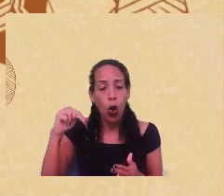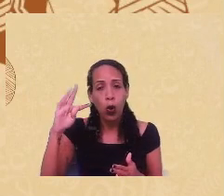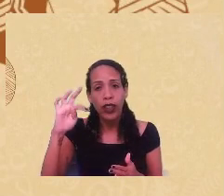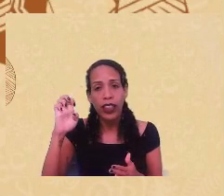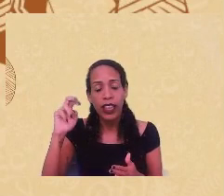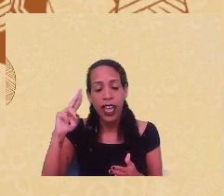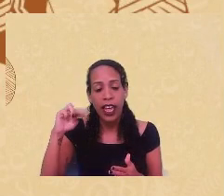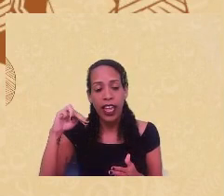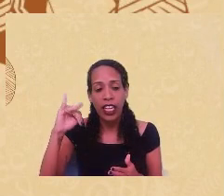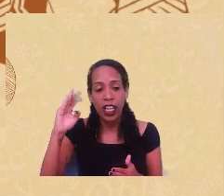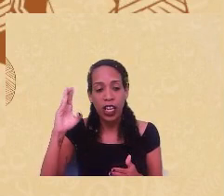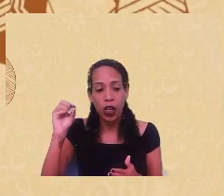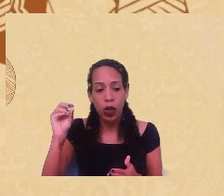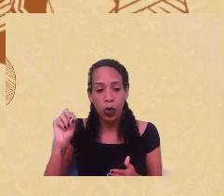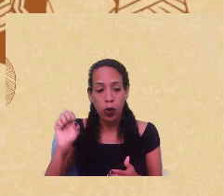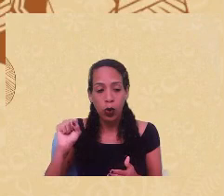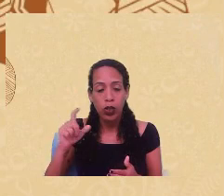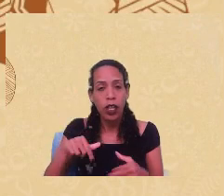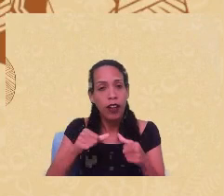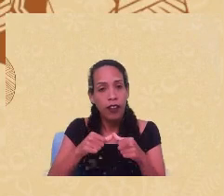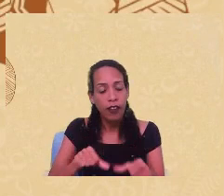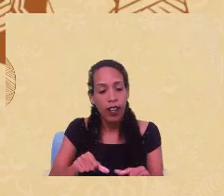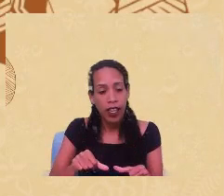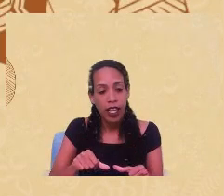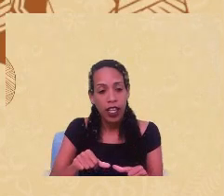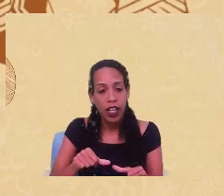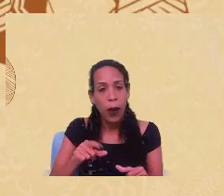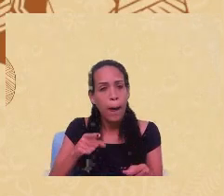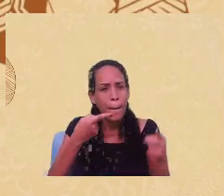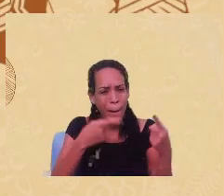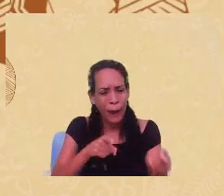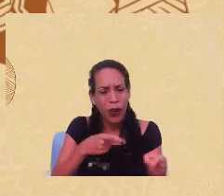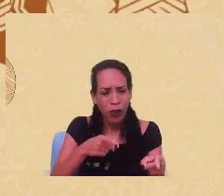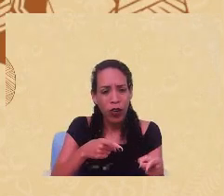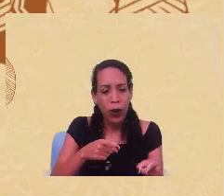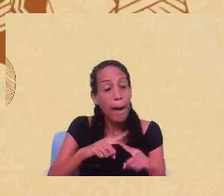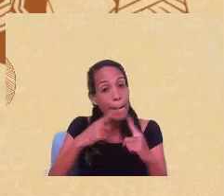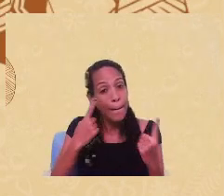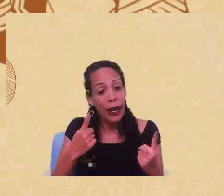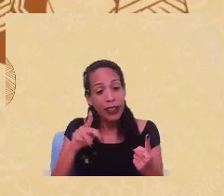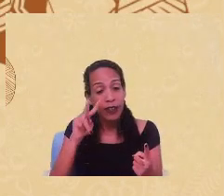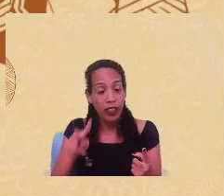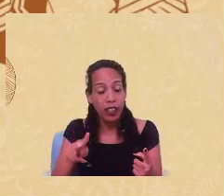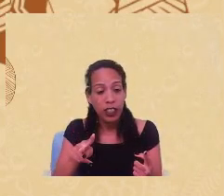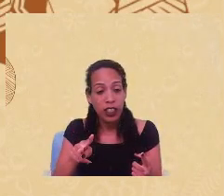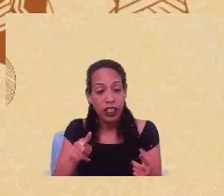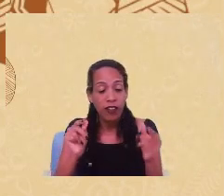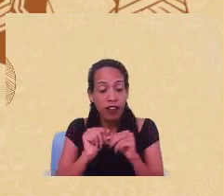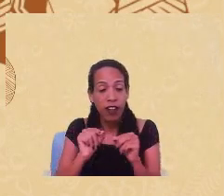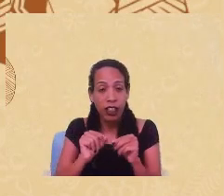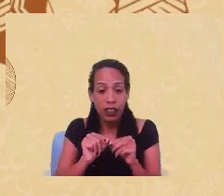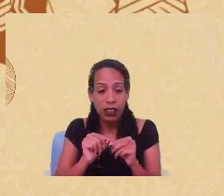fica enquanto provocação. Mas, para isso, veja, faça uma asseveração.